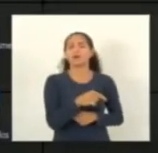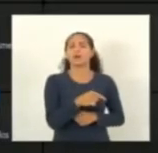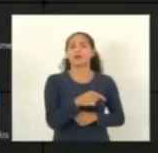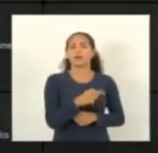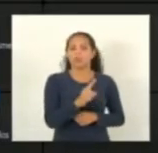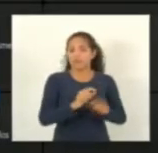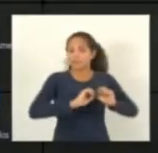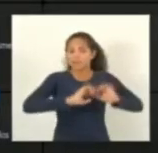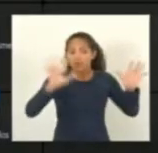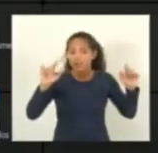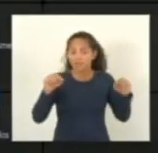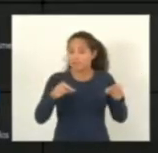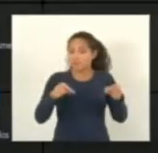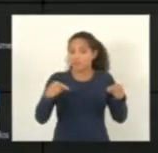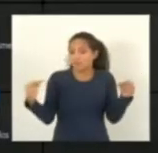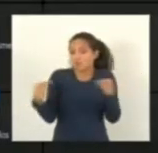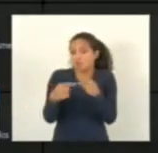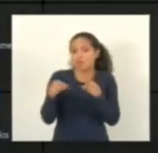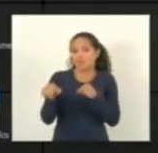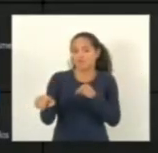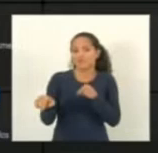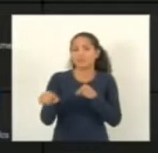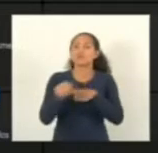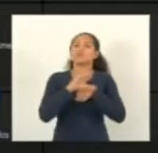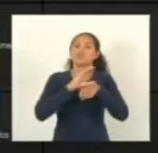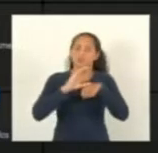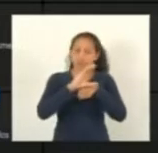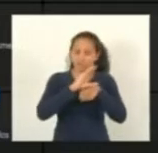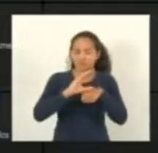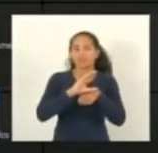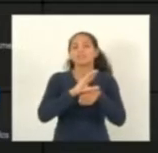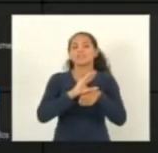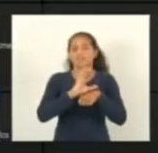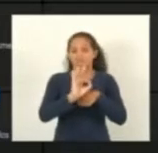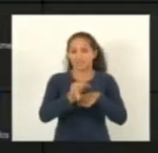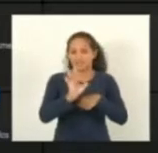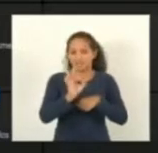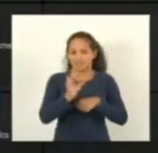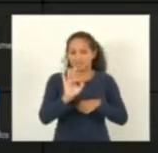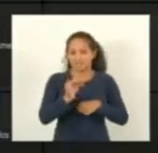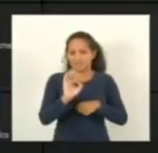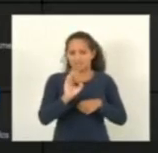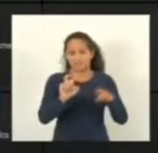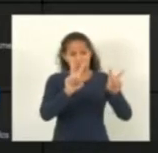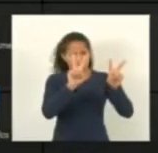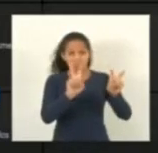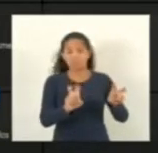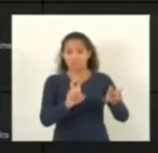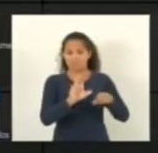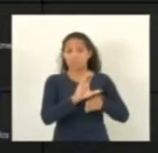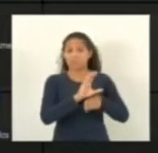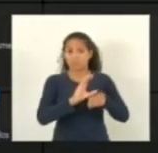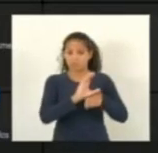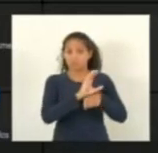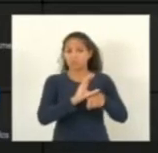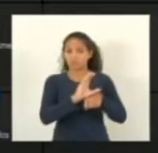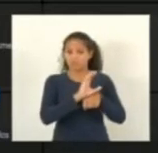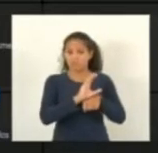então, no meu entender, na constitucionalidade, ela é matéria constitucional, e no mérito,